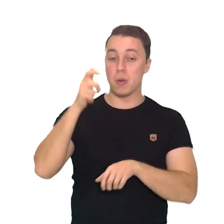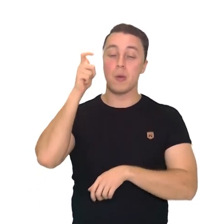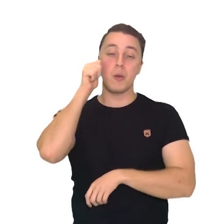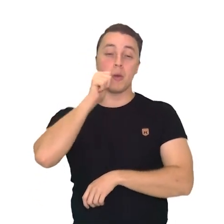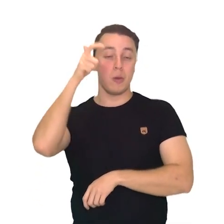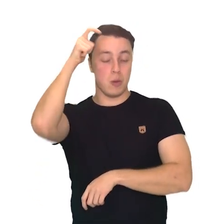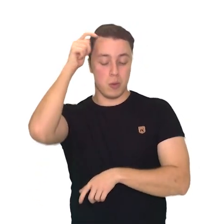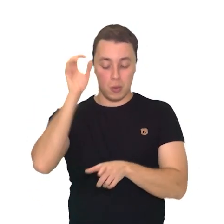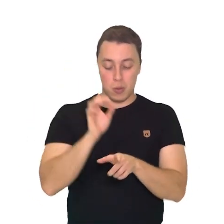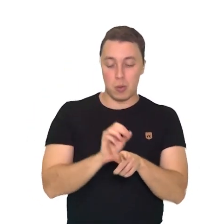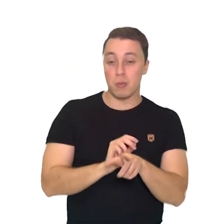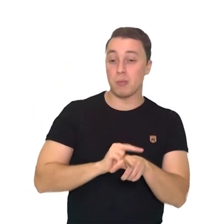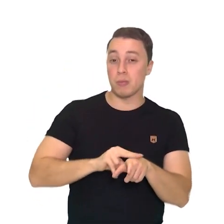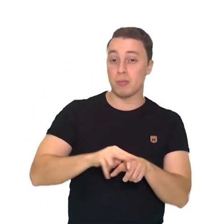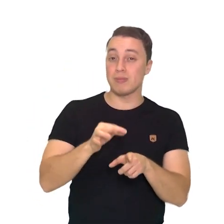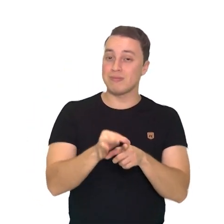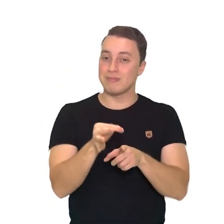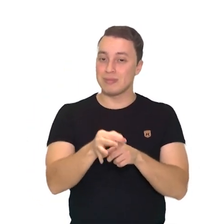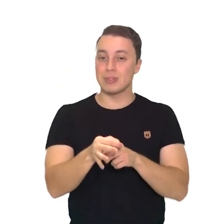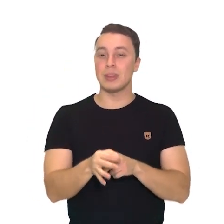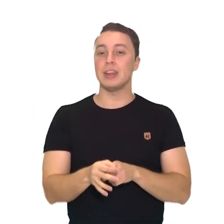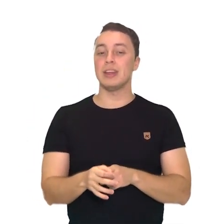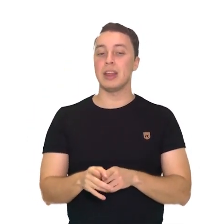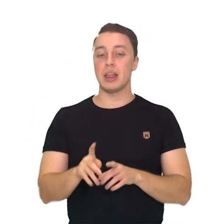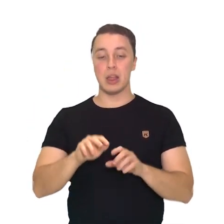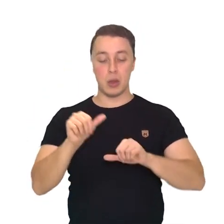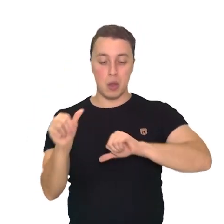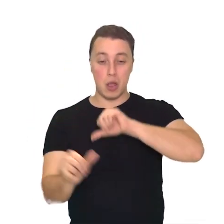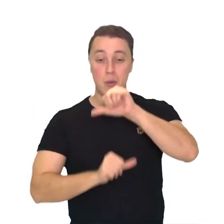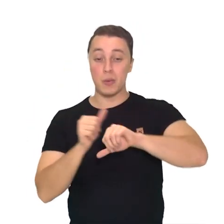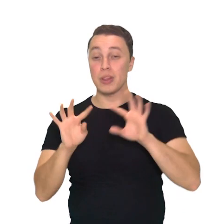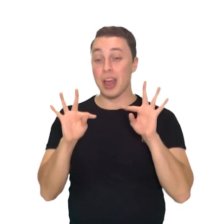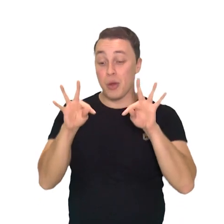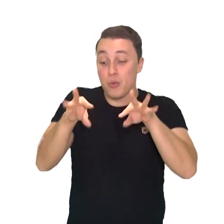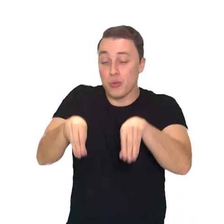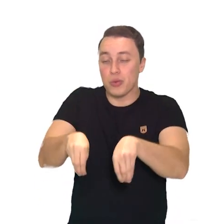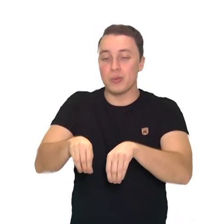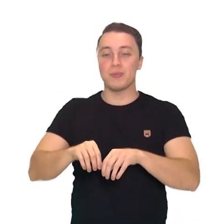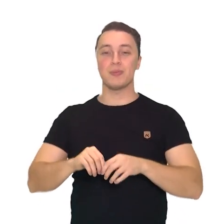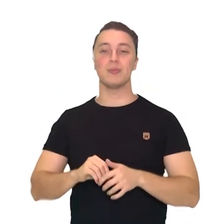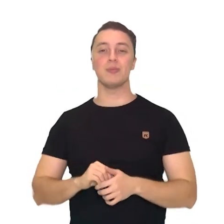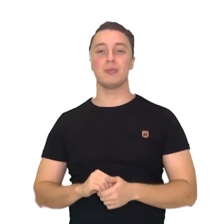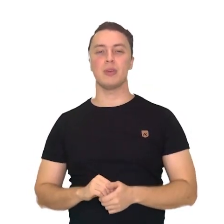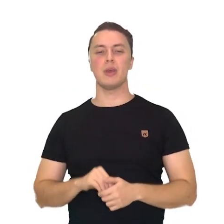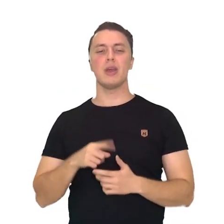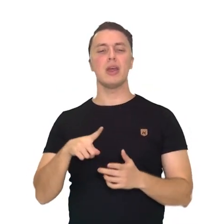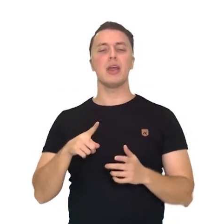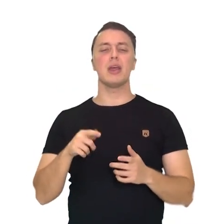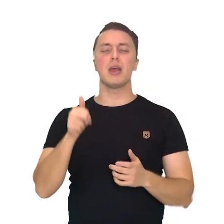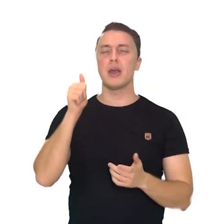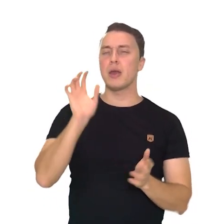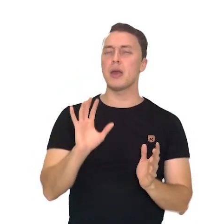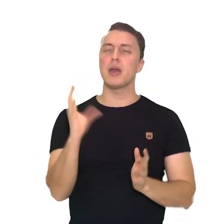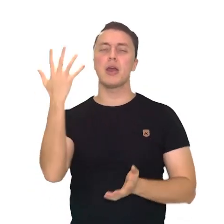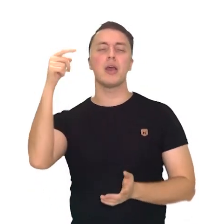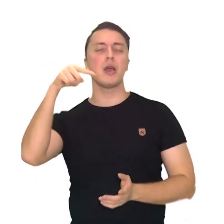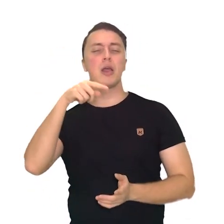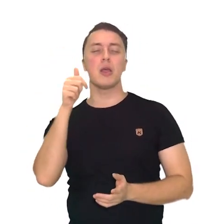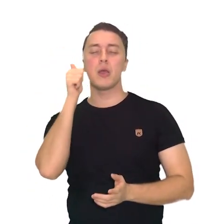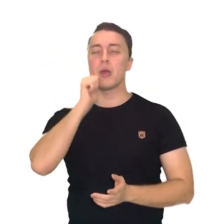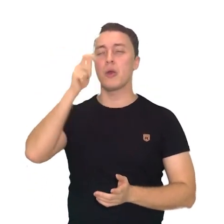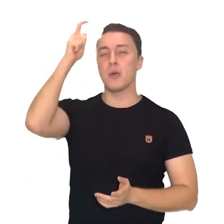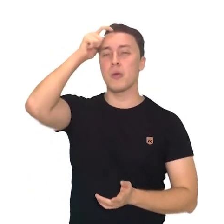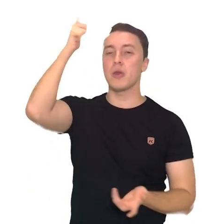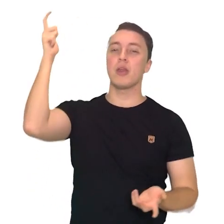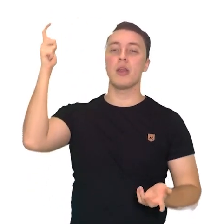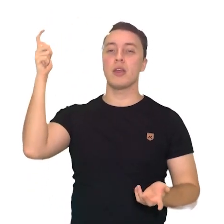algo diferente. Vocês vão mudar o final da história. O que poderia acontecer com a princesa? Com a